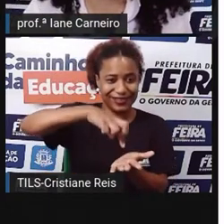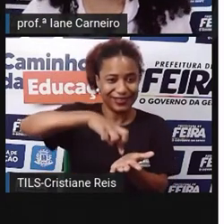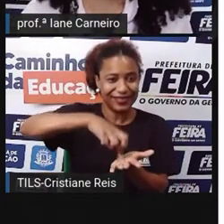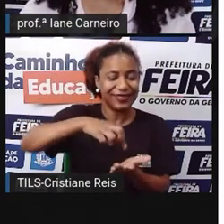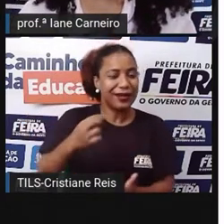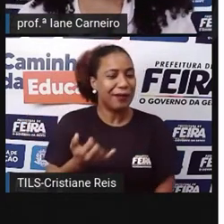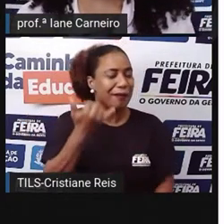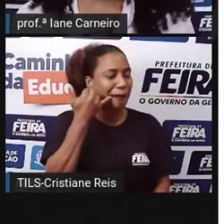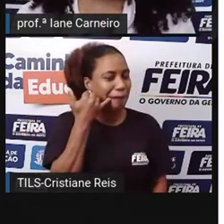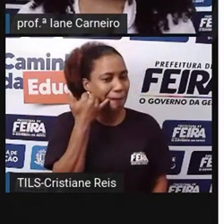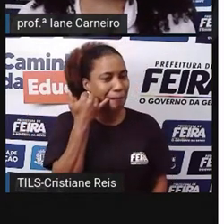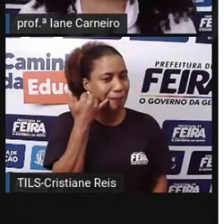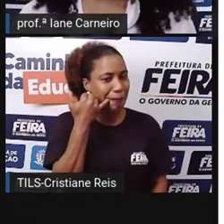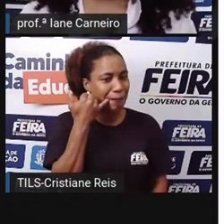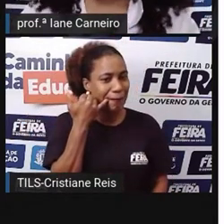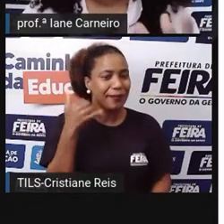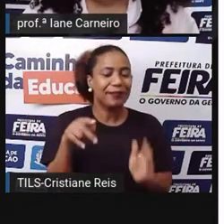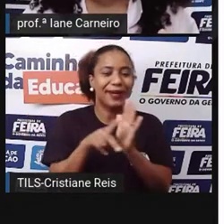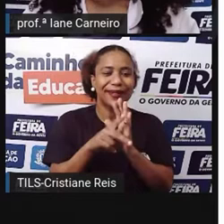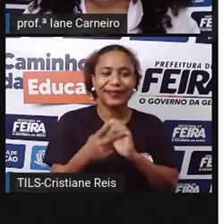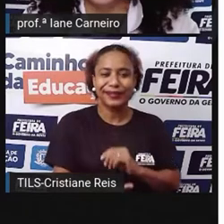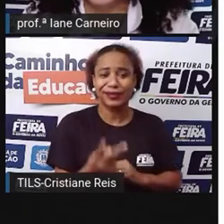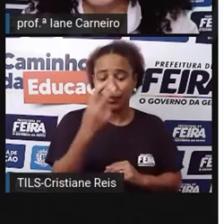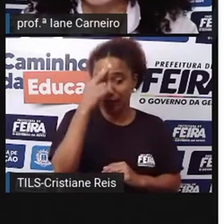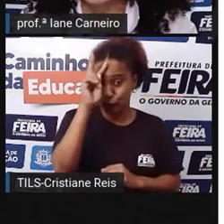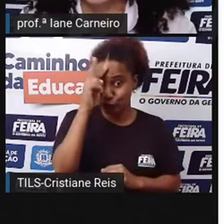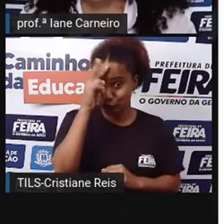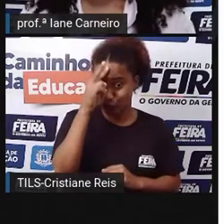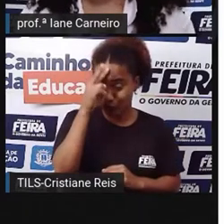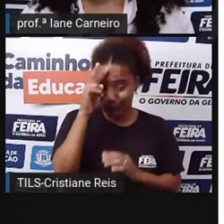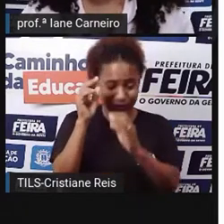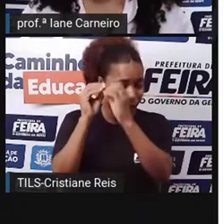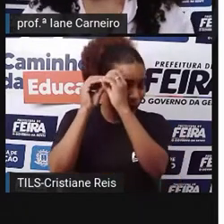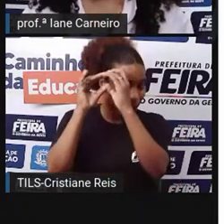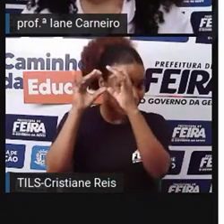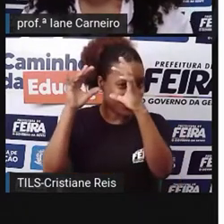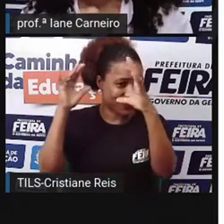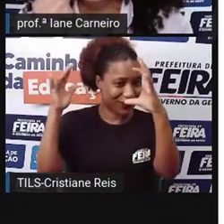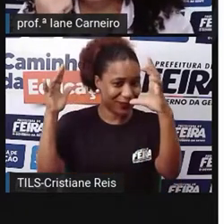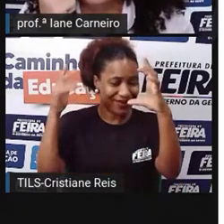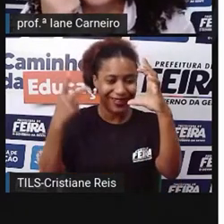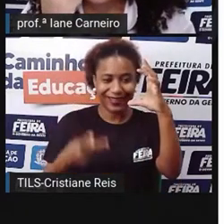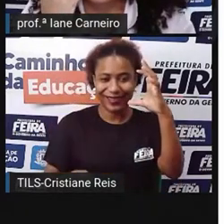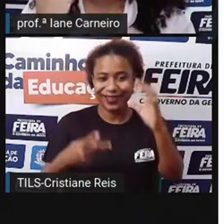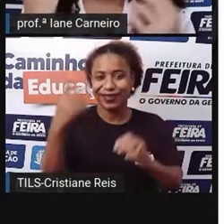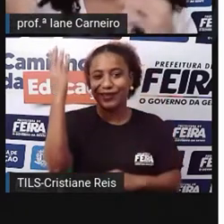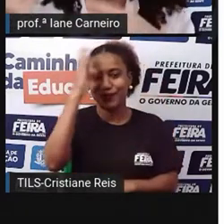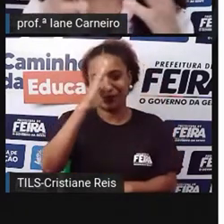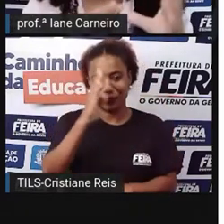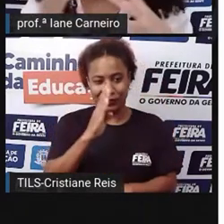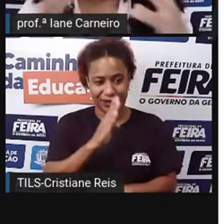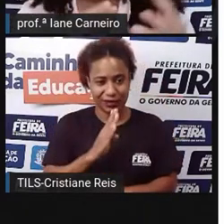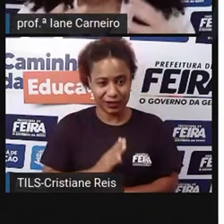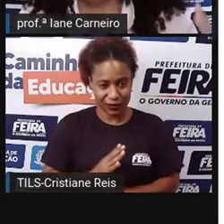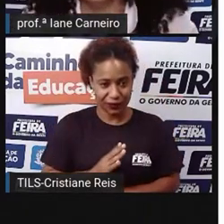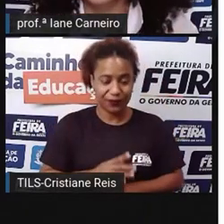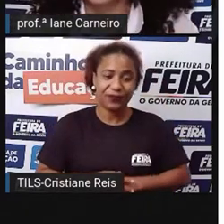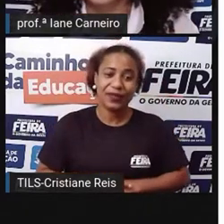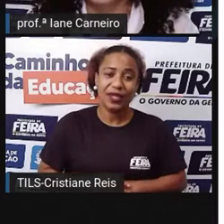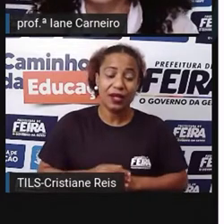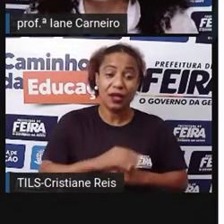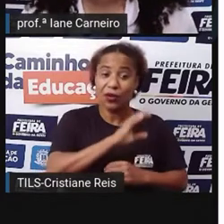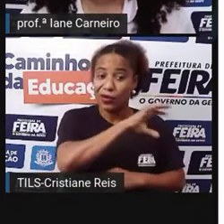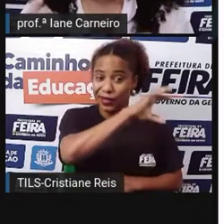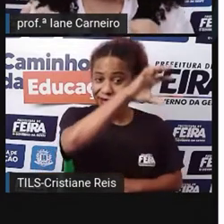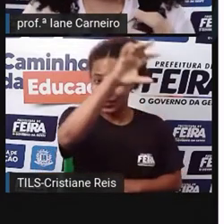e que ele, como a Pró colocou aqui nesses slides, a informação de que em algumas regiões do